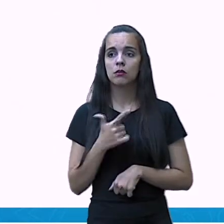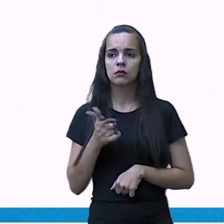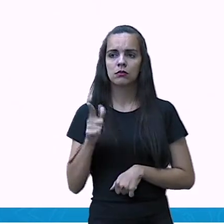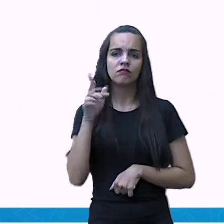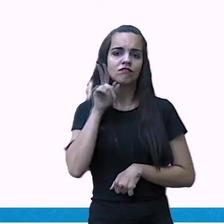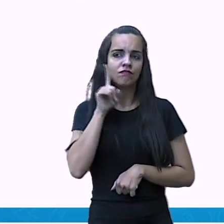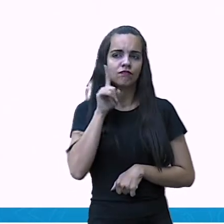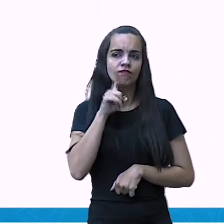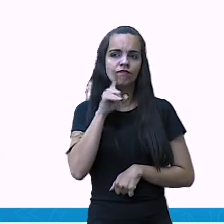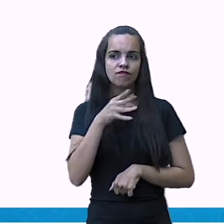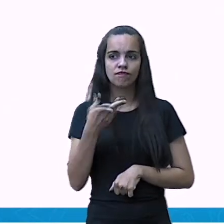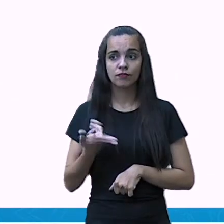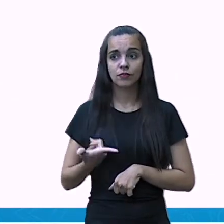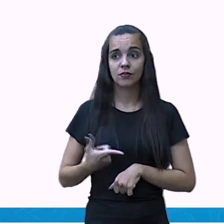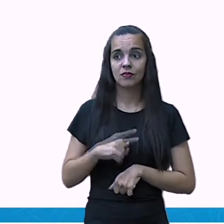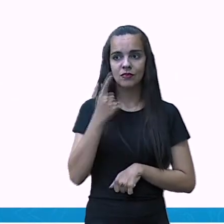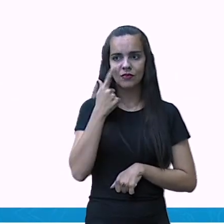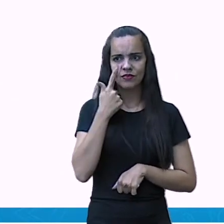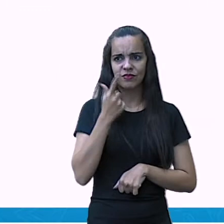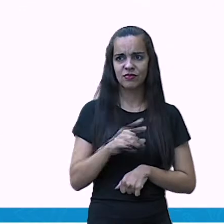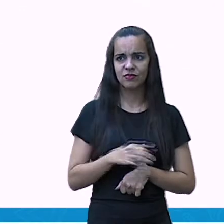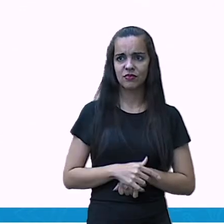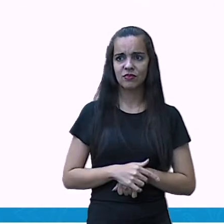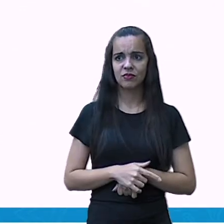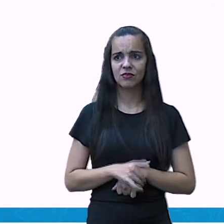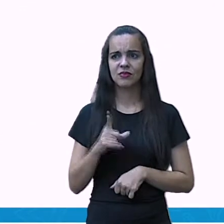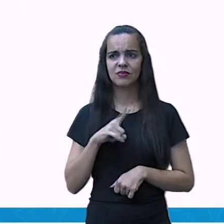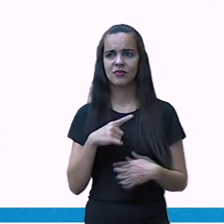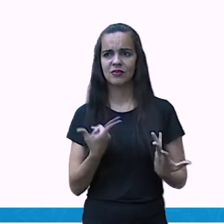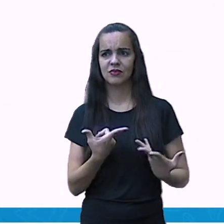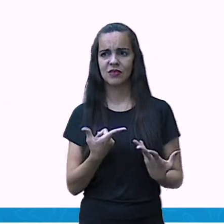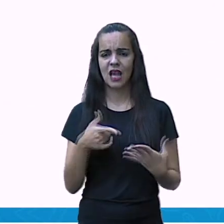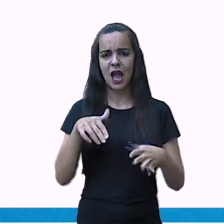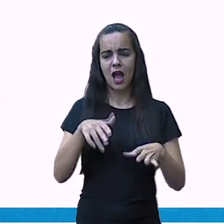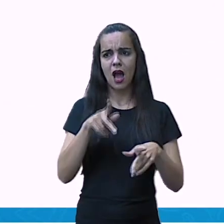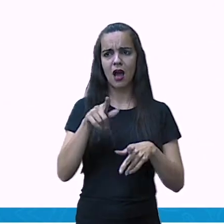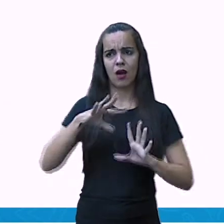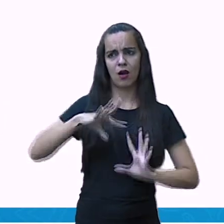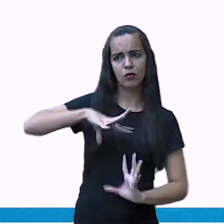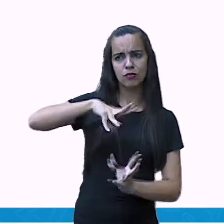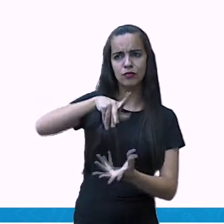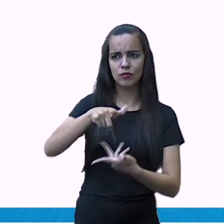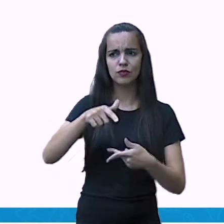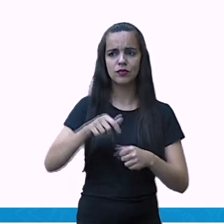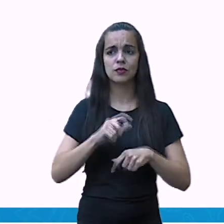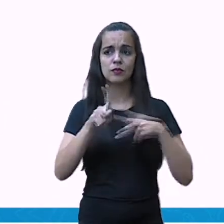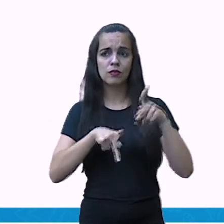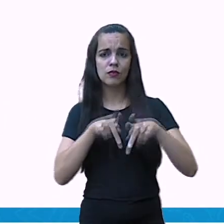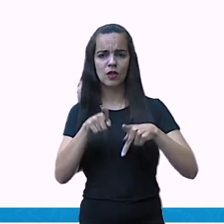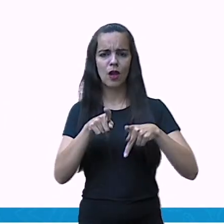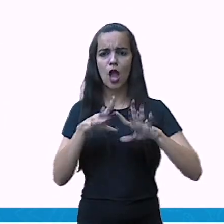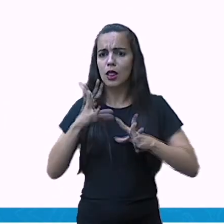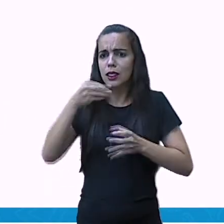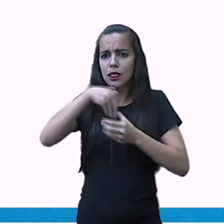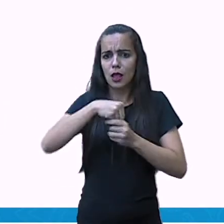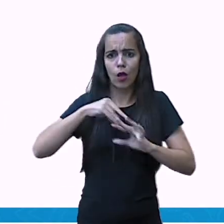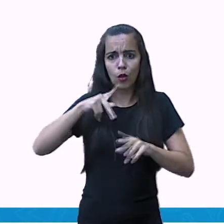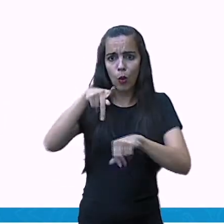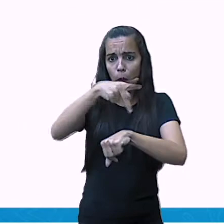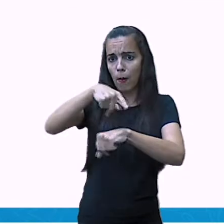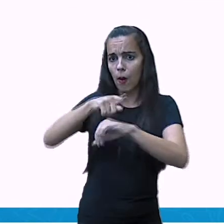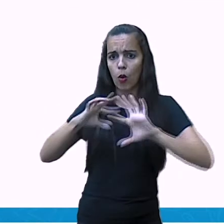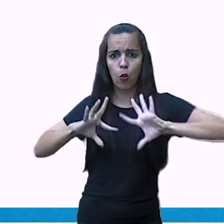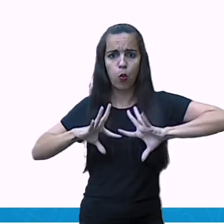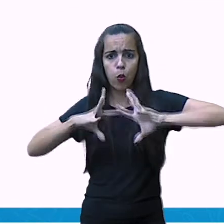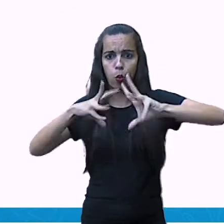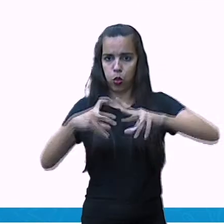Estados Unidos, nós já vemos nos Estados Unidos uma urbanização quase que no país inteiro. O processo